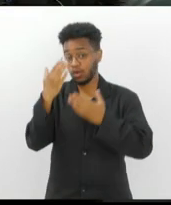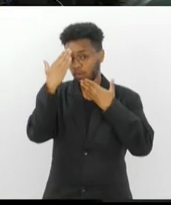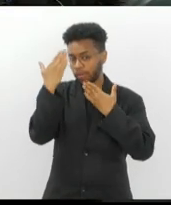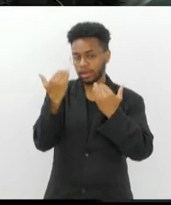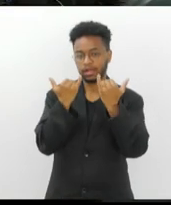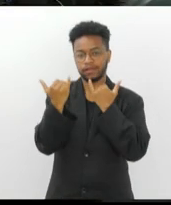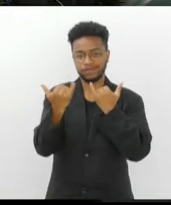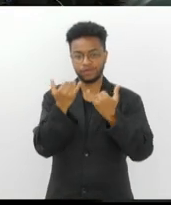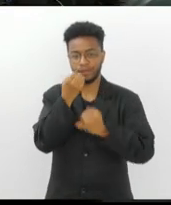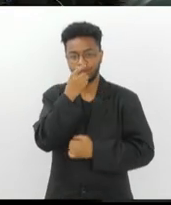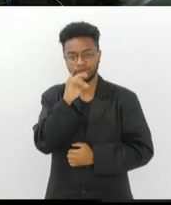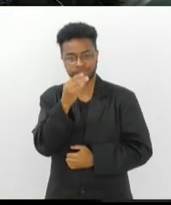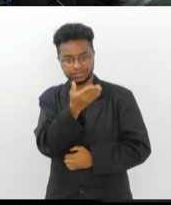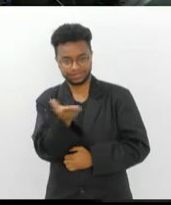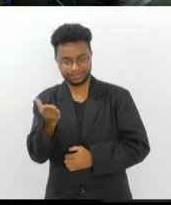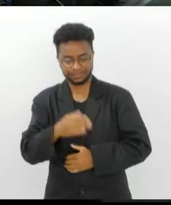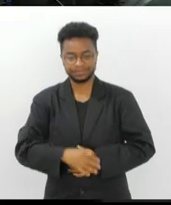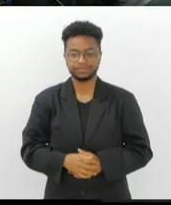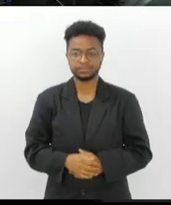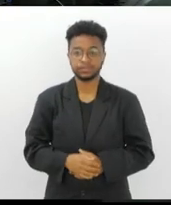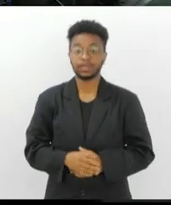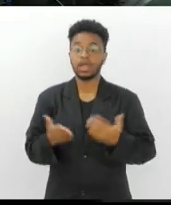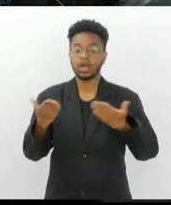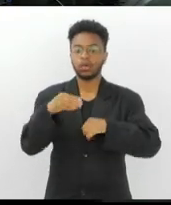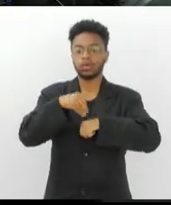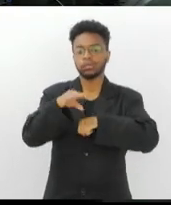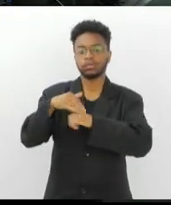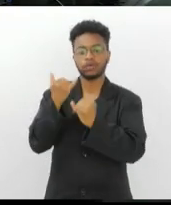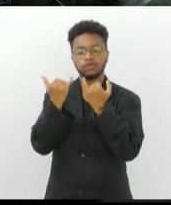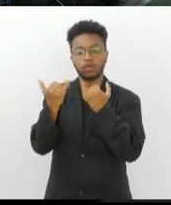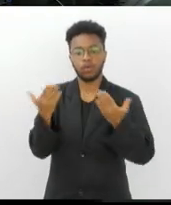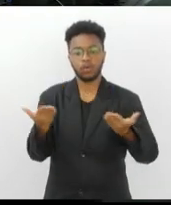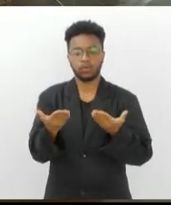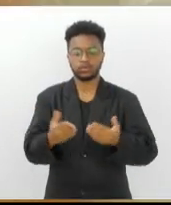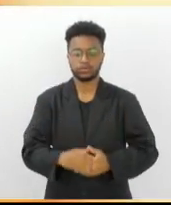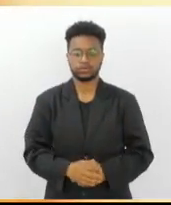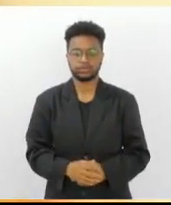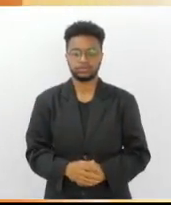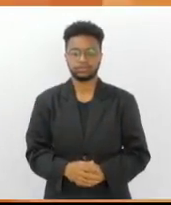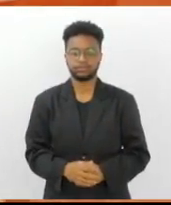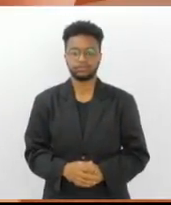pelas informações. Bom dia para você. E vamos ao nosso giro de notícias de hoje.